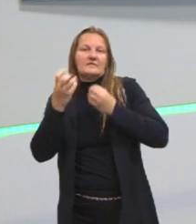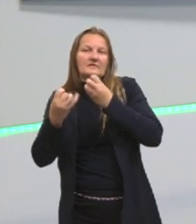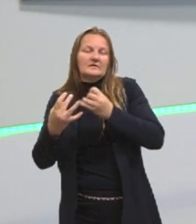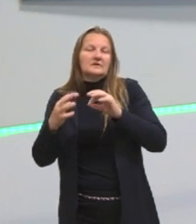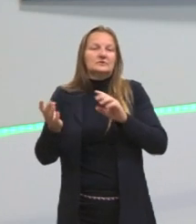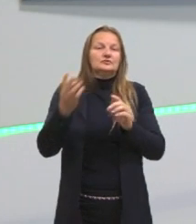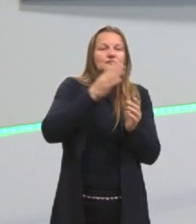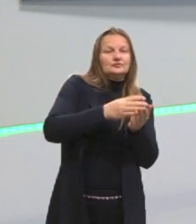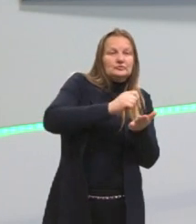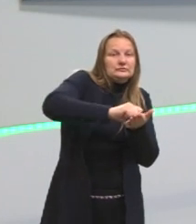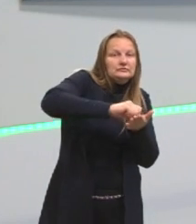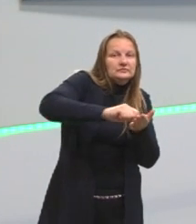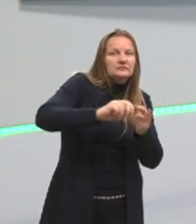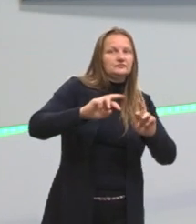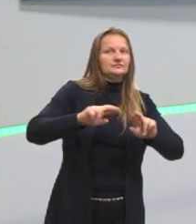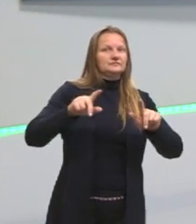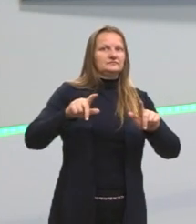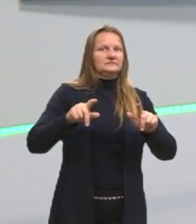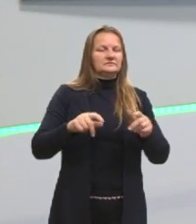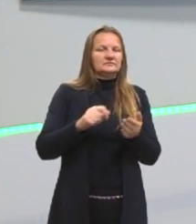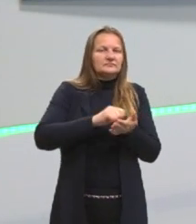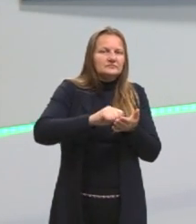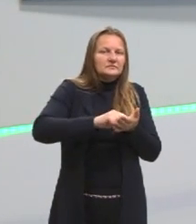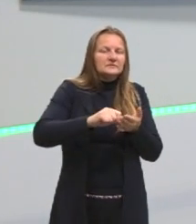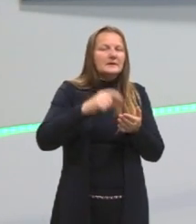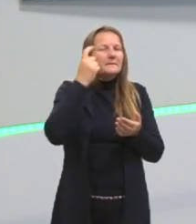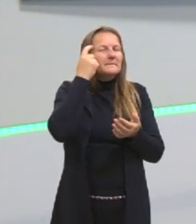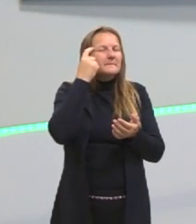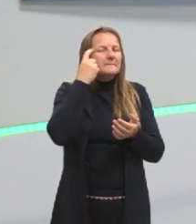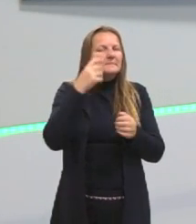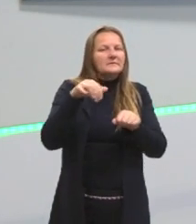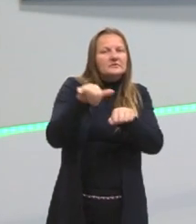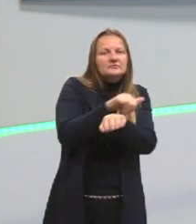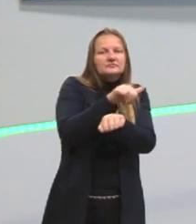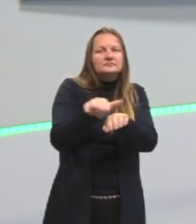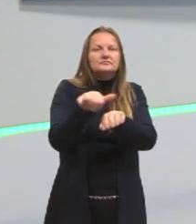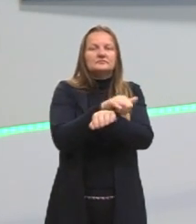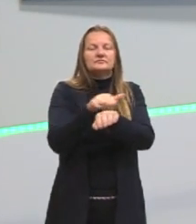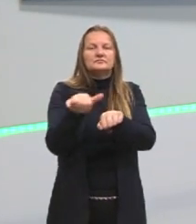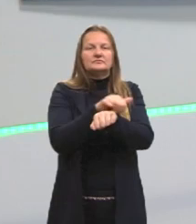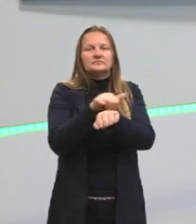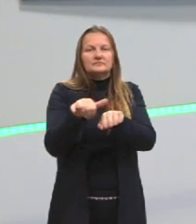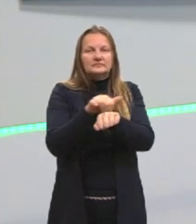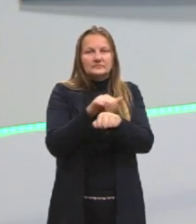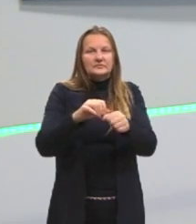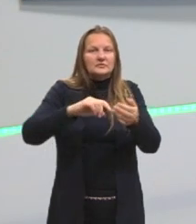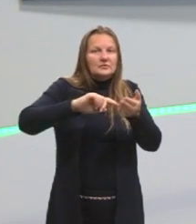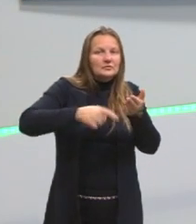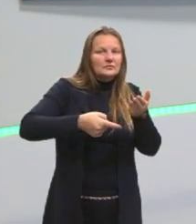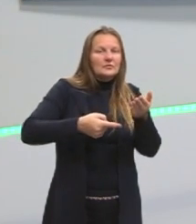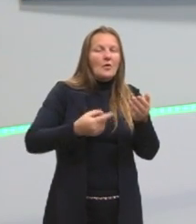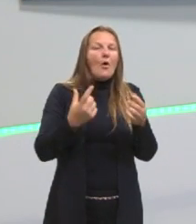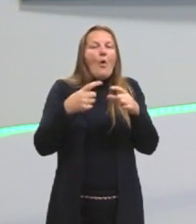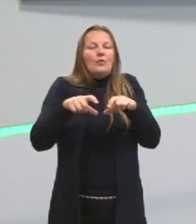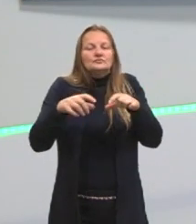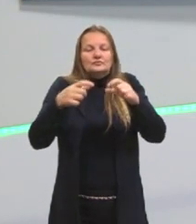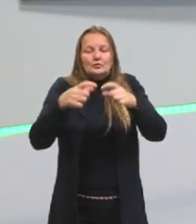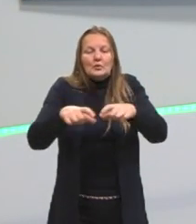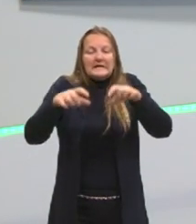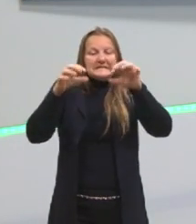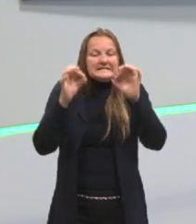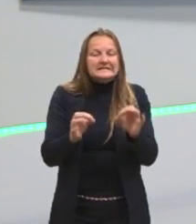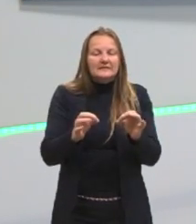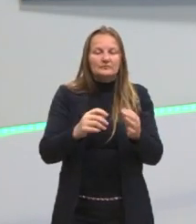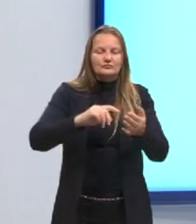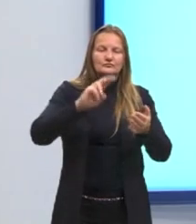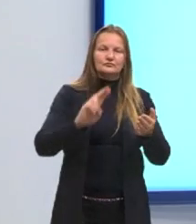Pensando que as pausas são diferentes, a gente usa os outros elementos que nos direcionam para onde vai essa vírgula. E aqui a